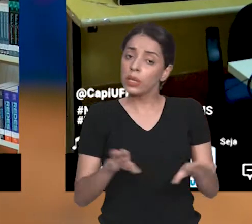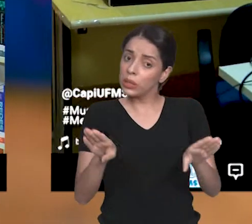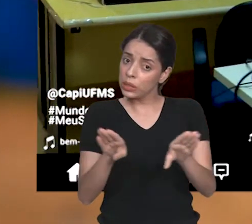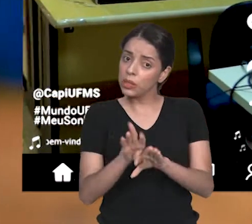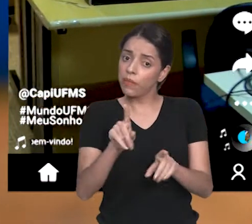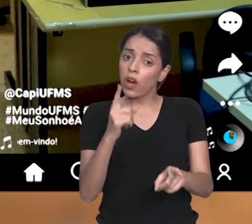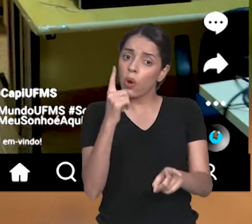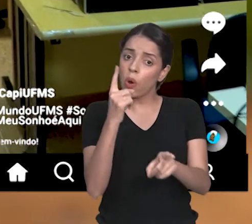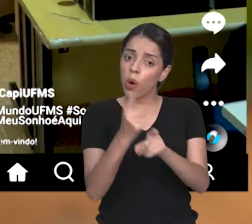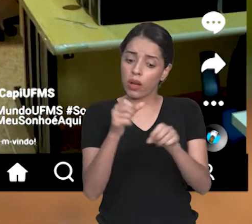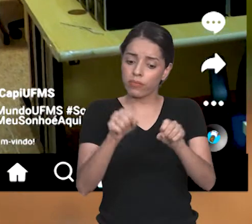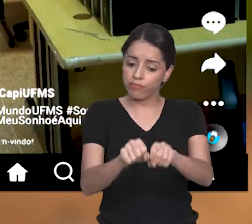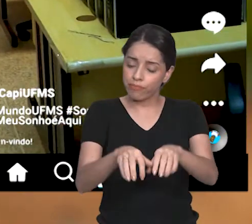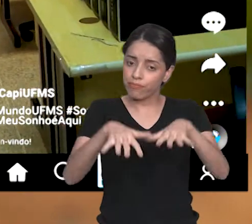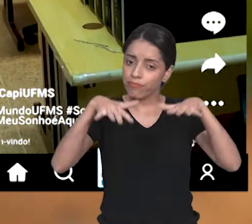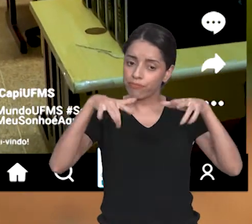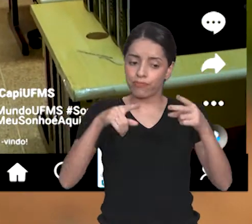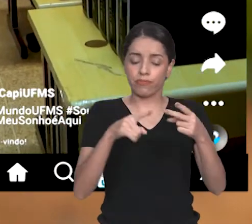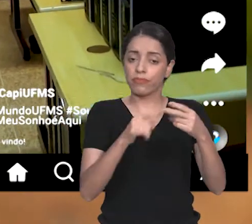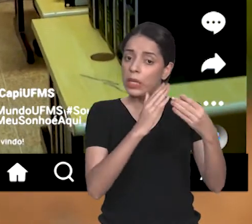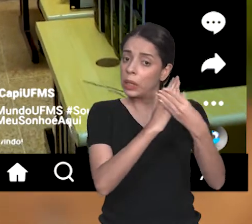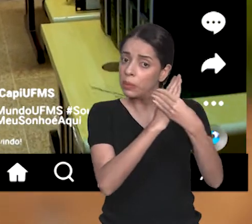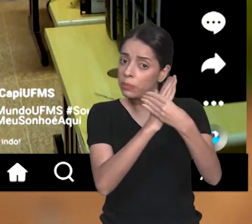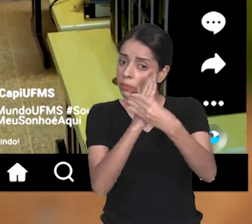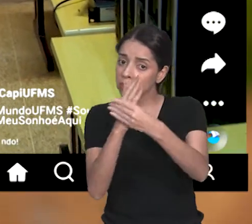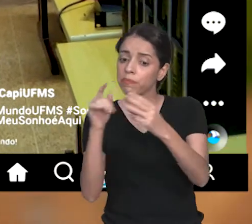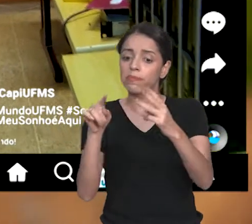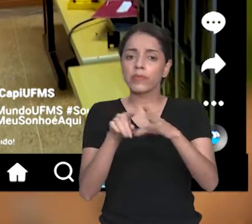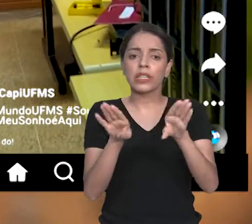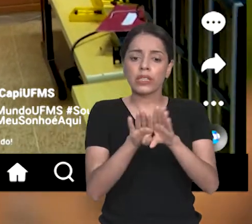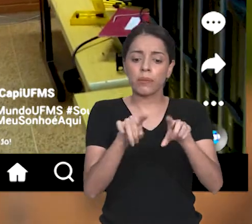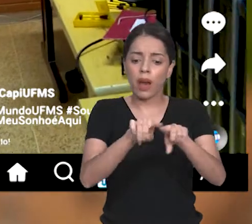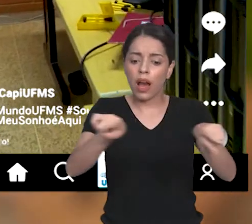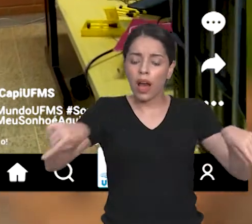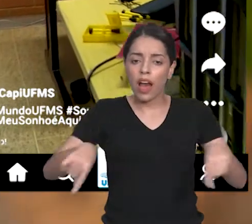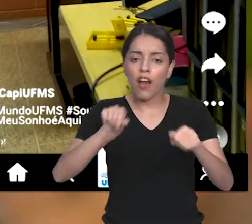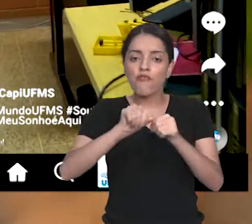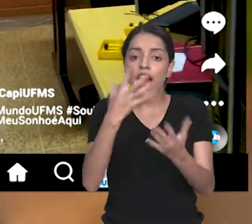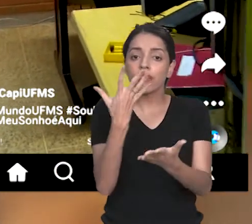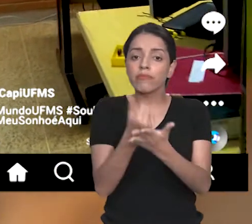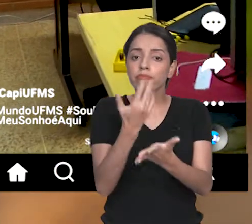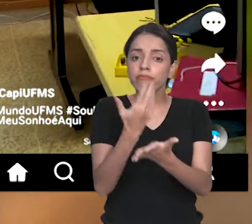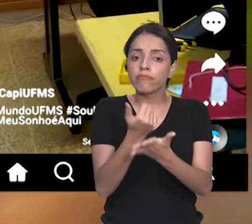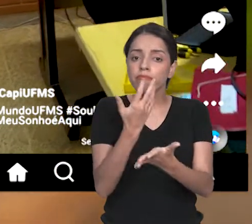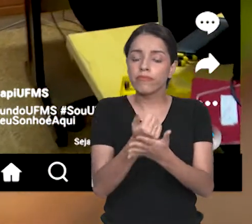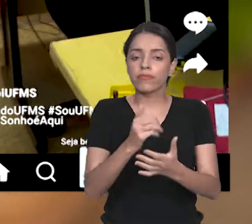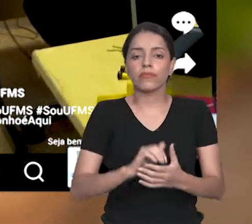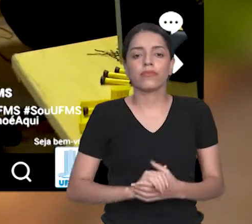Aqui você também vai encontrar auditórios, biblioteca e a fábrica de software.